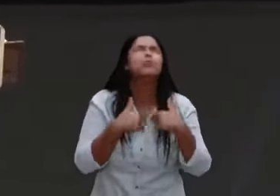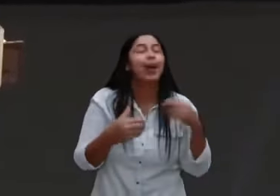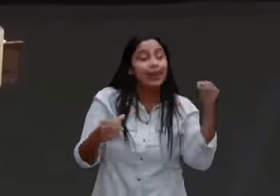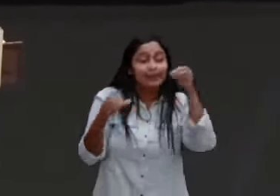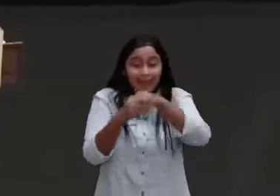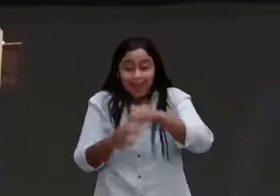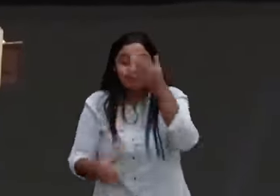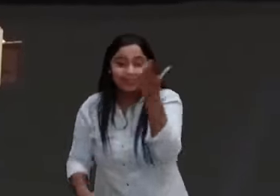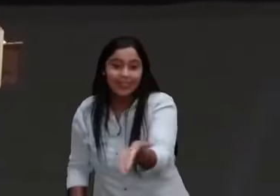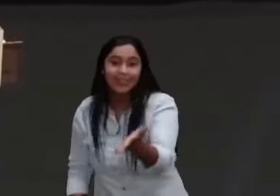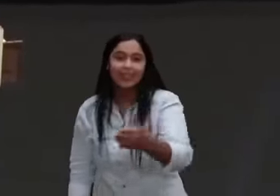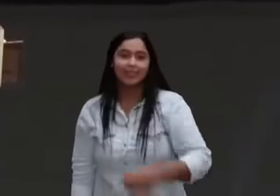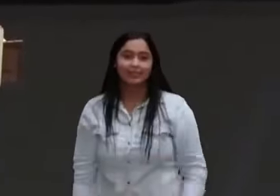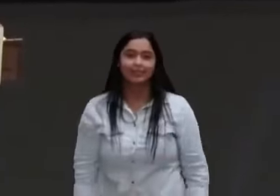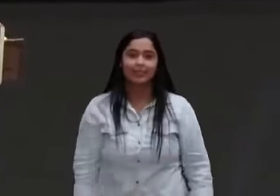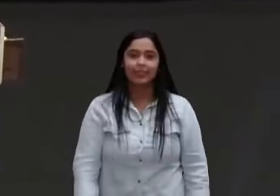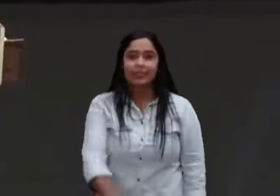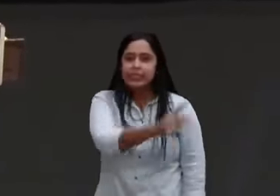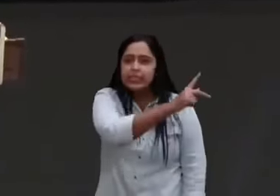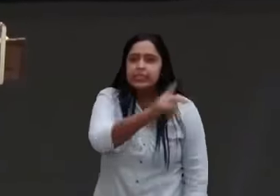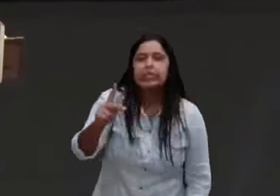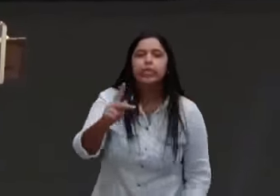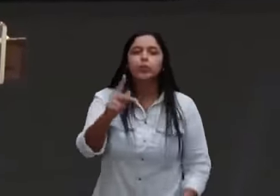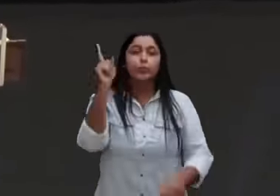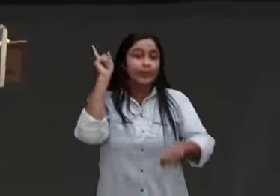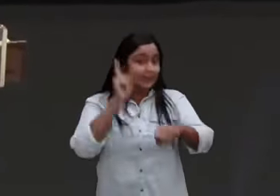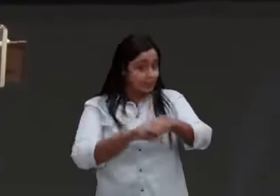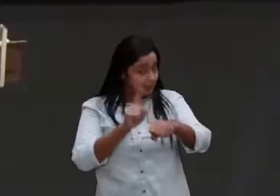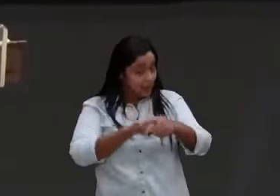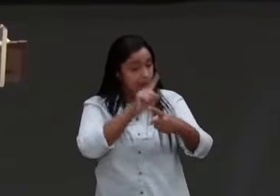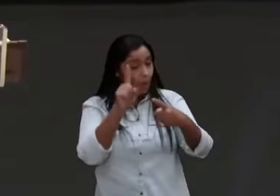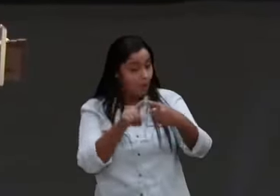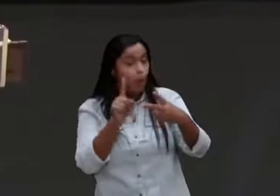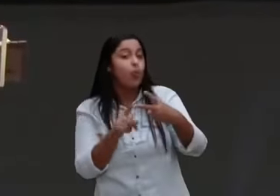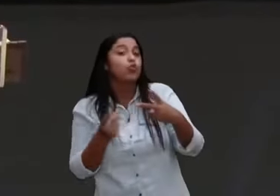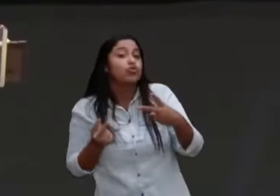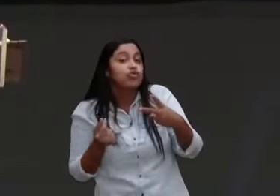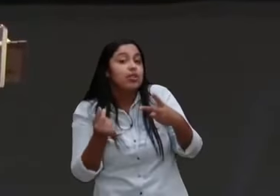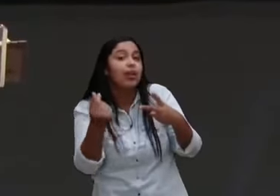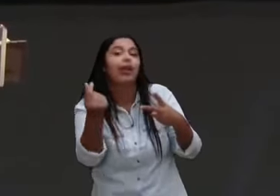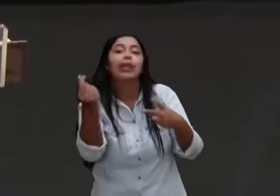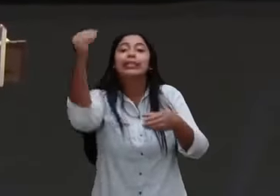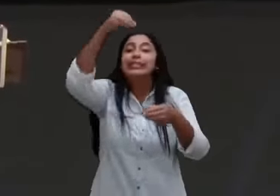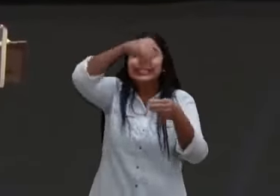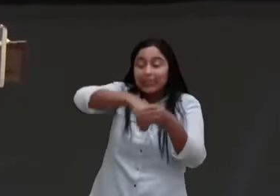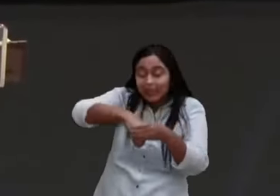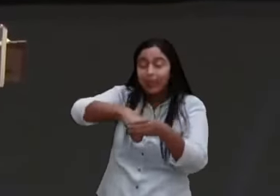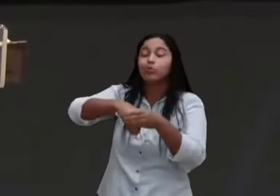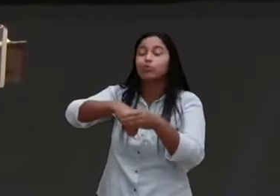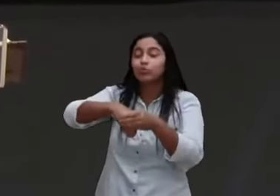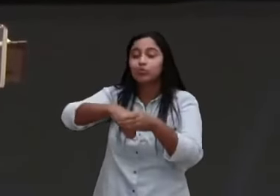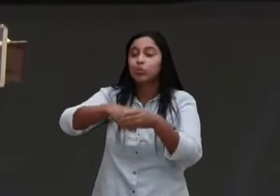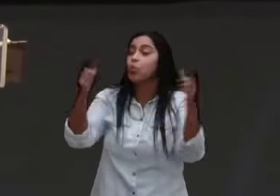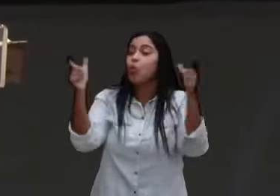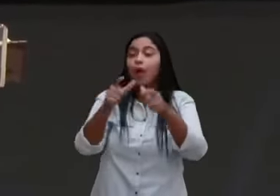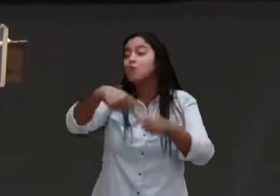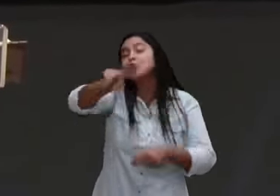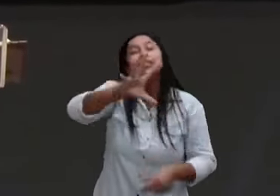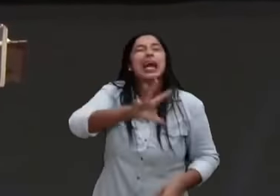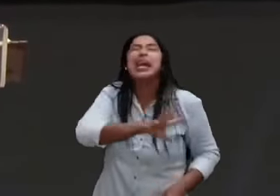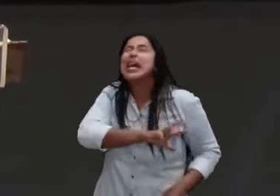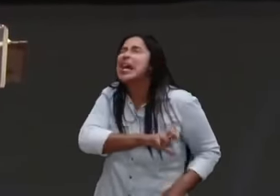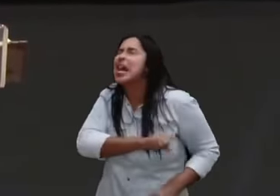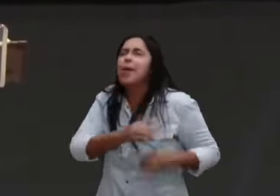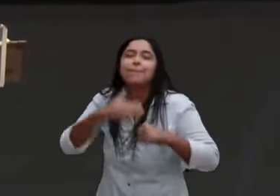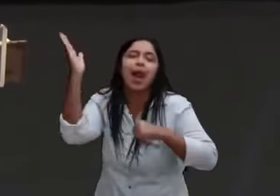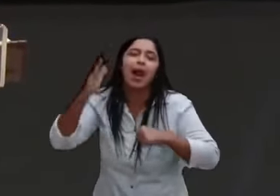coisas, você vai colocar, seu tempo e seu dinheiro, na obra, e nos caminhos de Deus, não